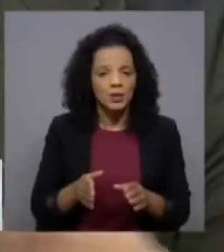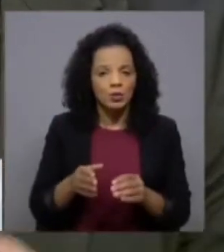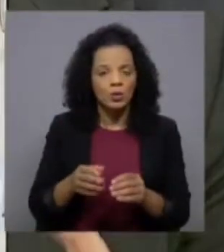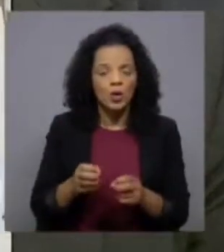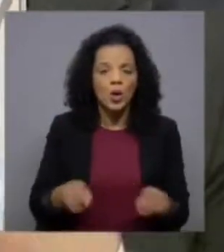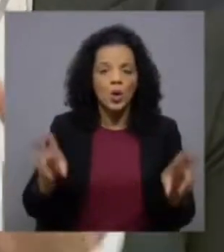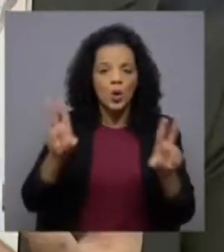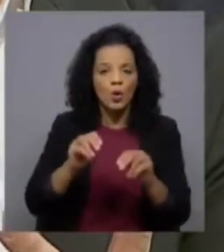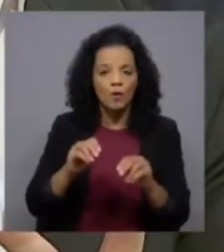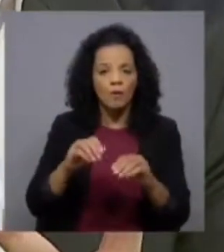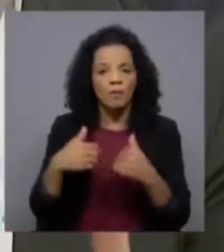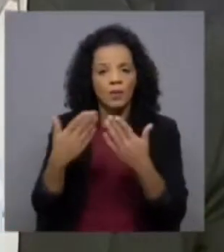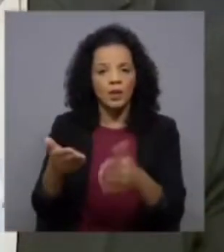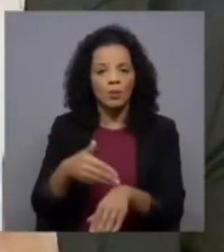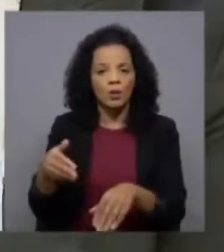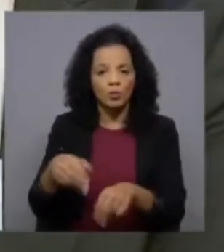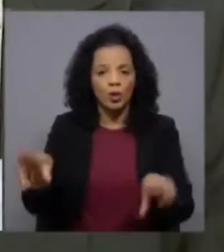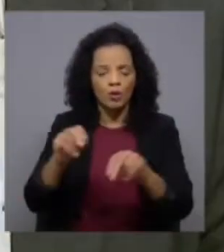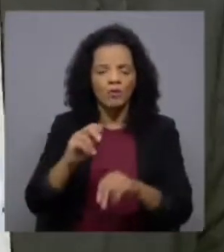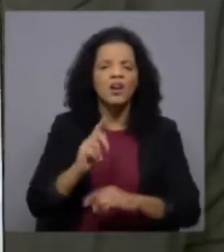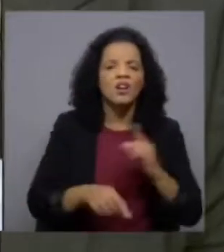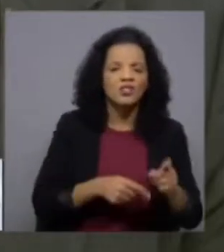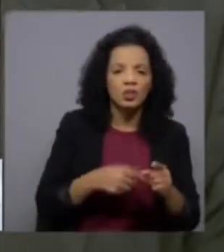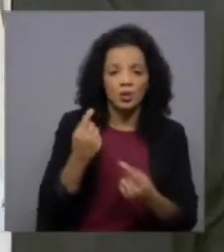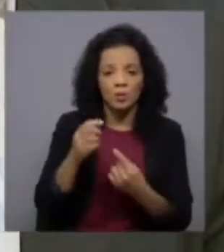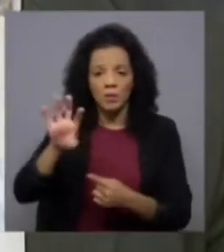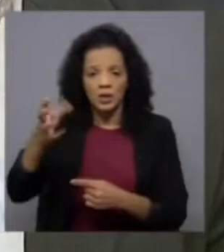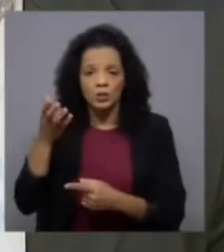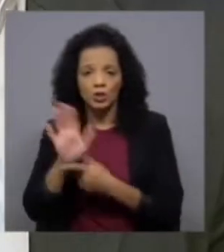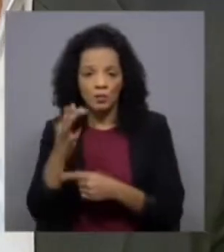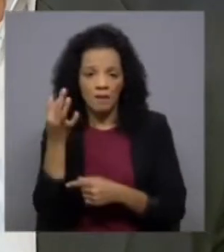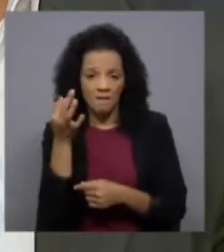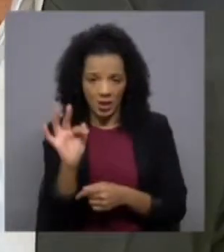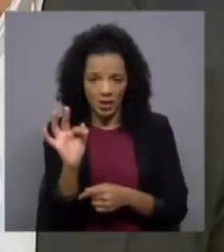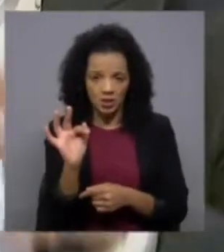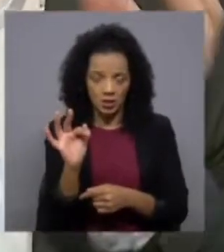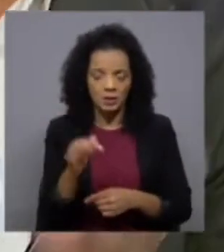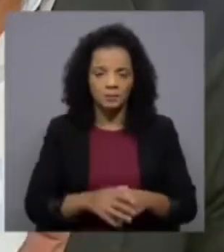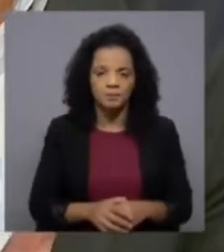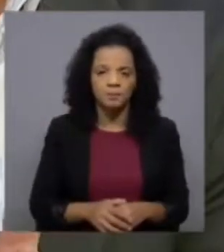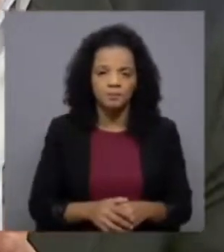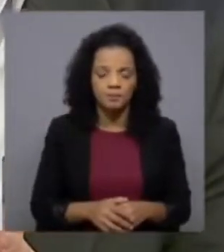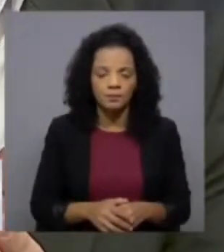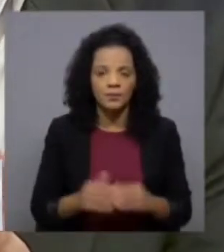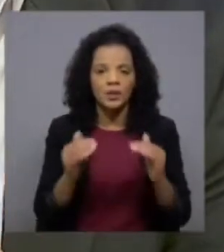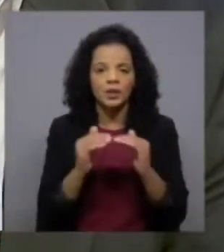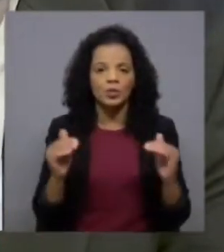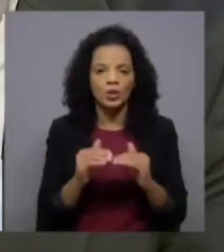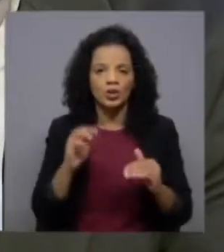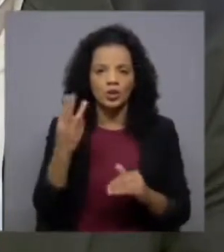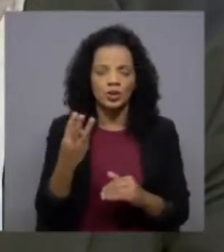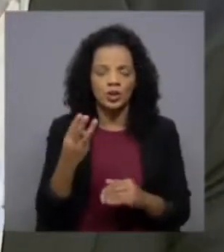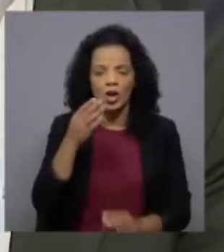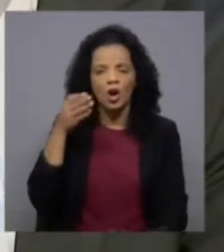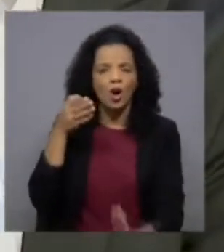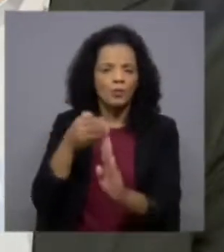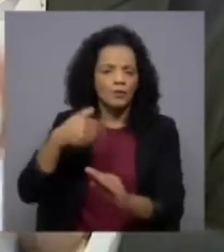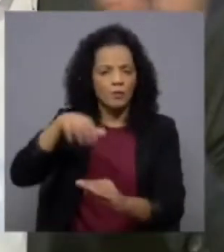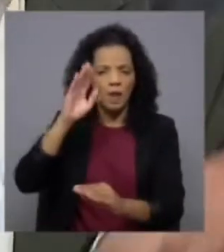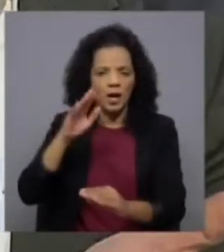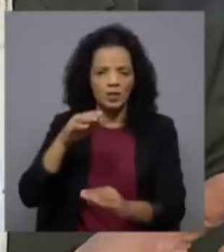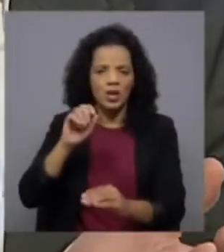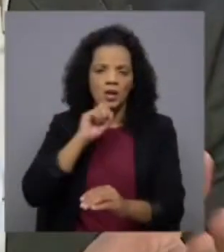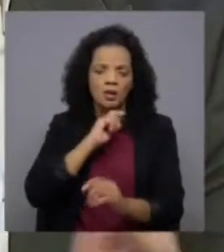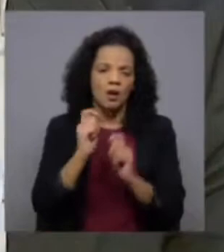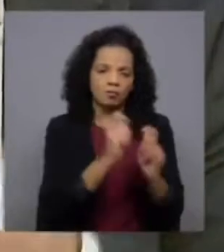de novo para oferecer a um tempo novo e esse novo é? em certos países como a França por exemplo existem três categorias de exceções mais objetivos que é para passar a